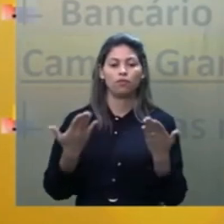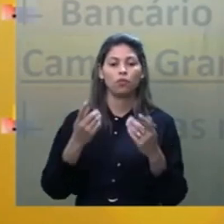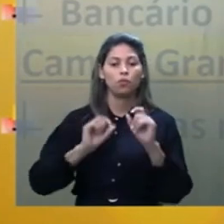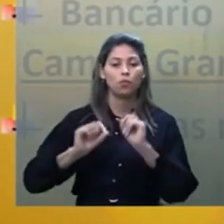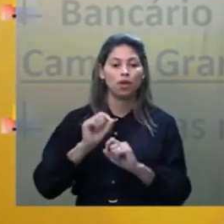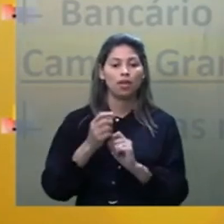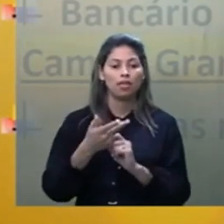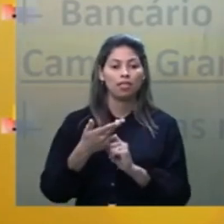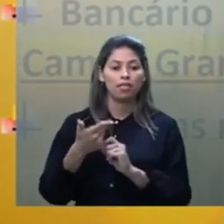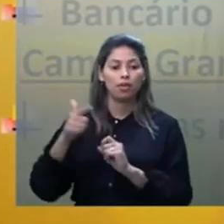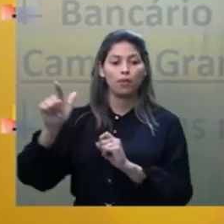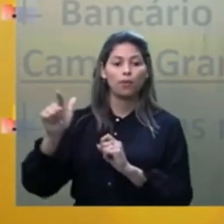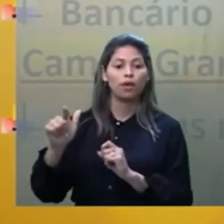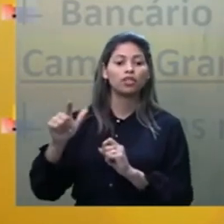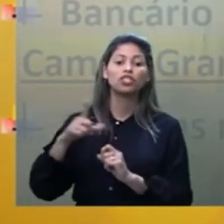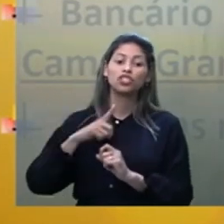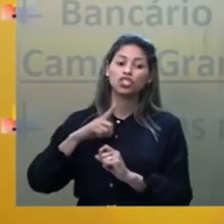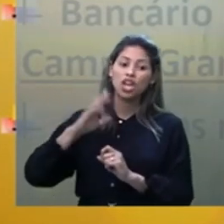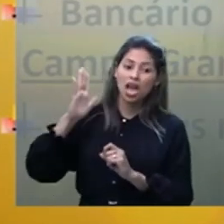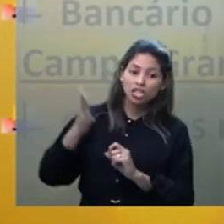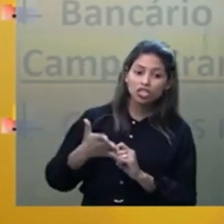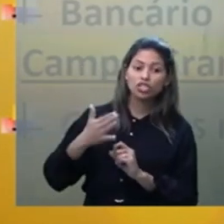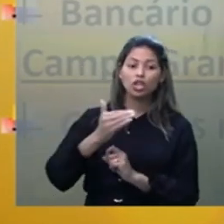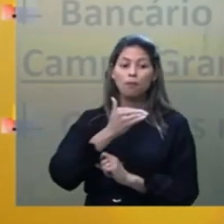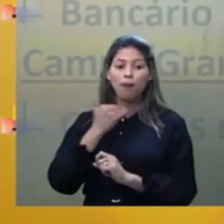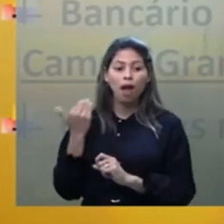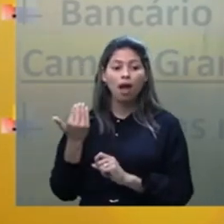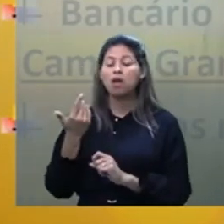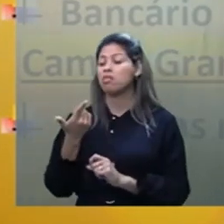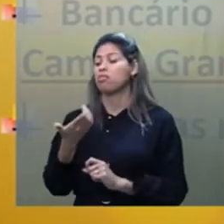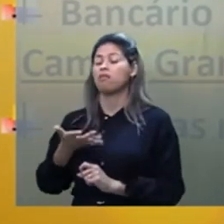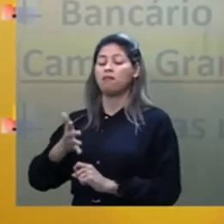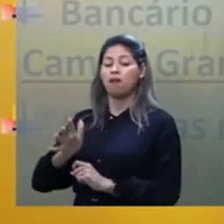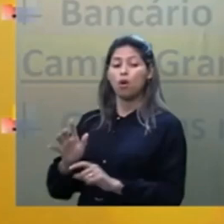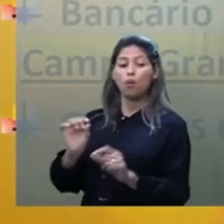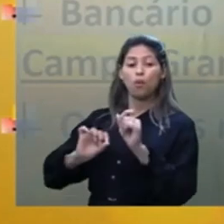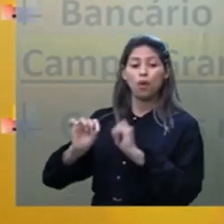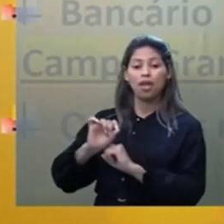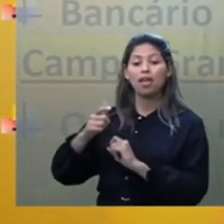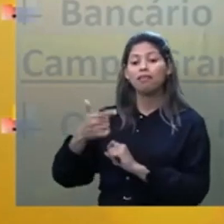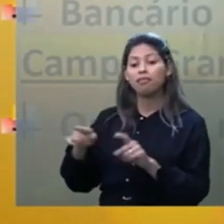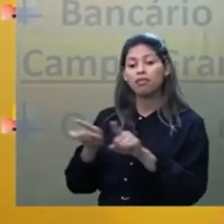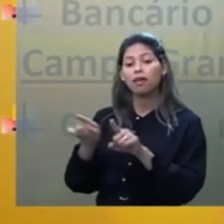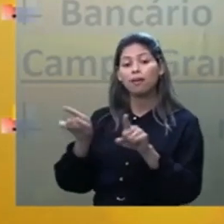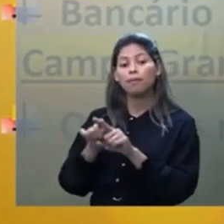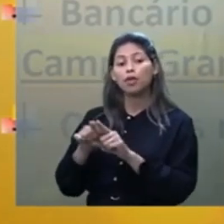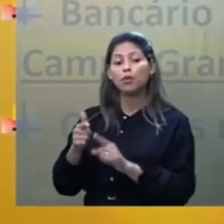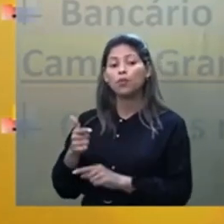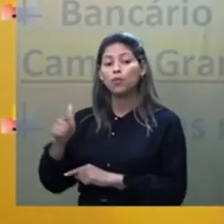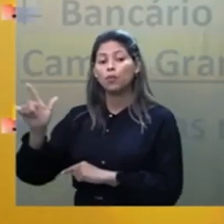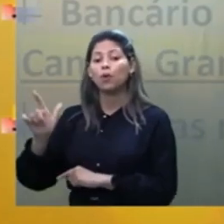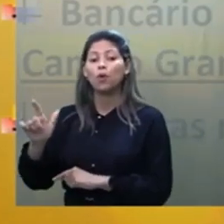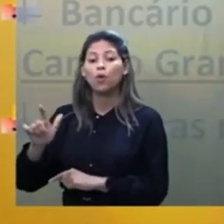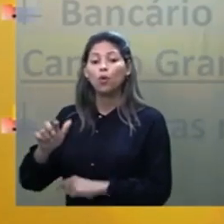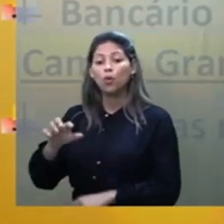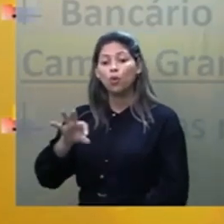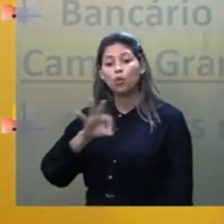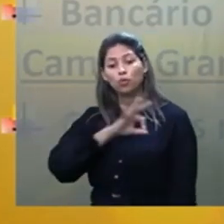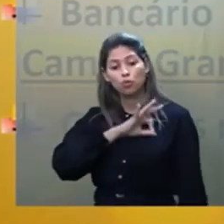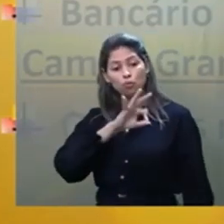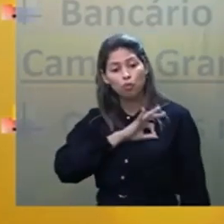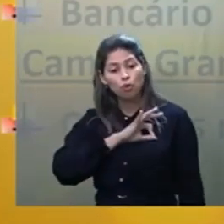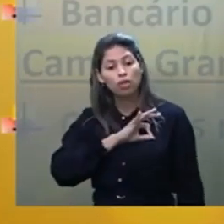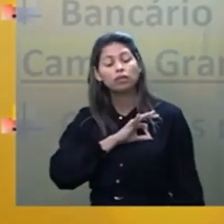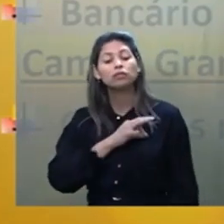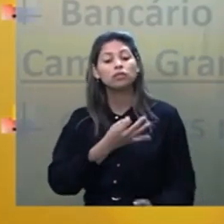havia matado o outro sem querer, eram amigos, o policial José Aparecido Branco, da acusação